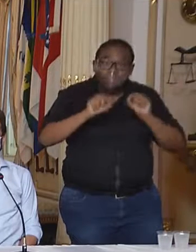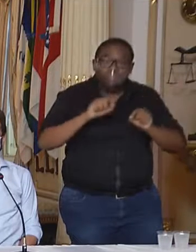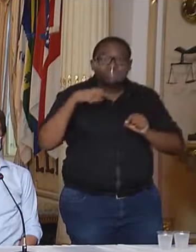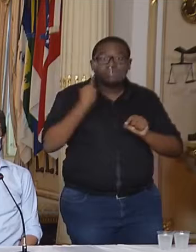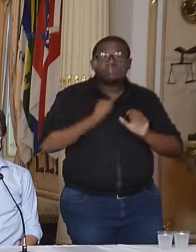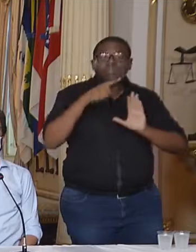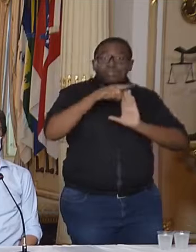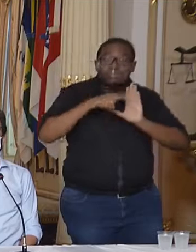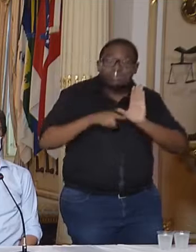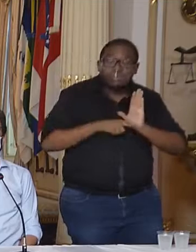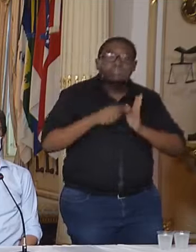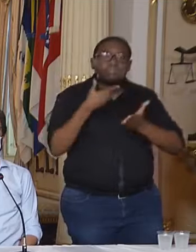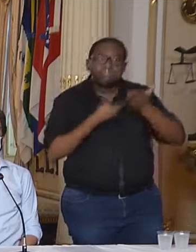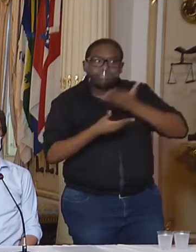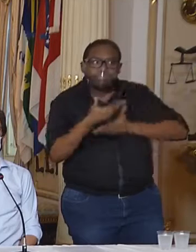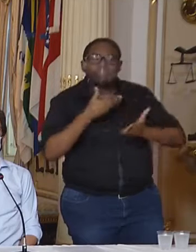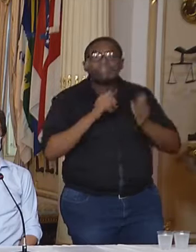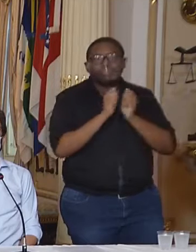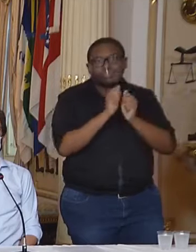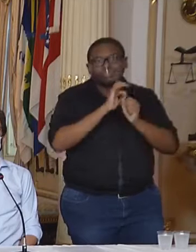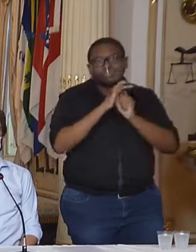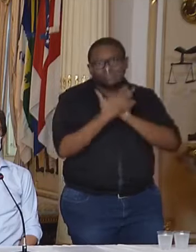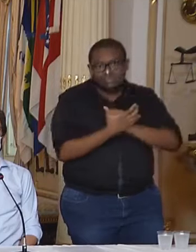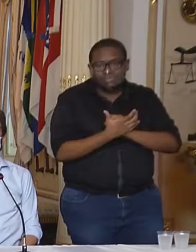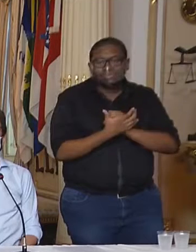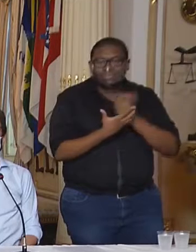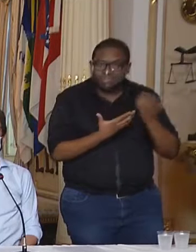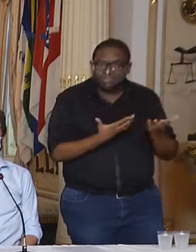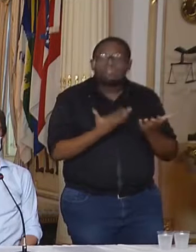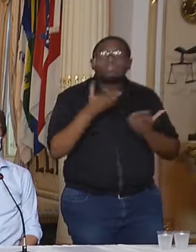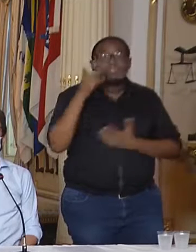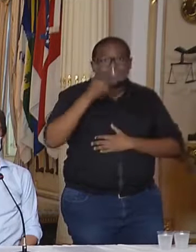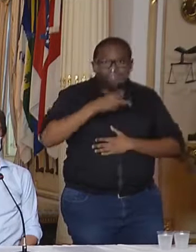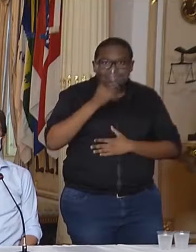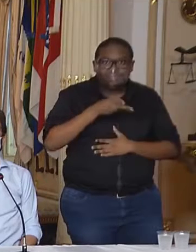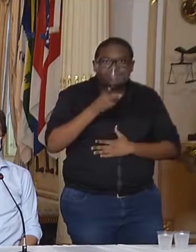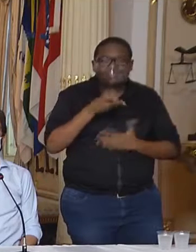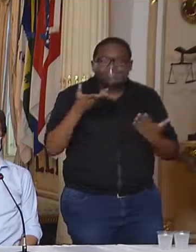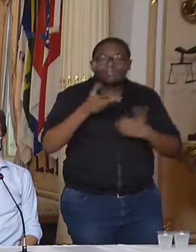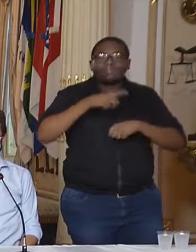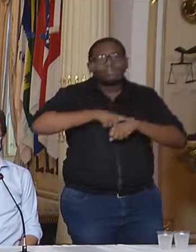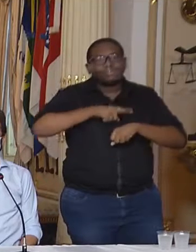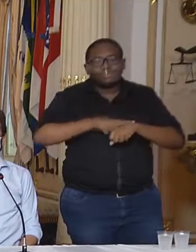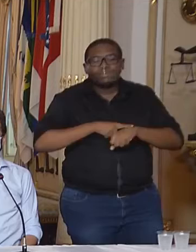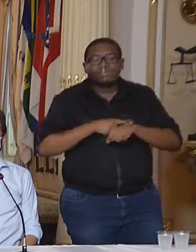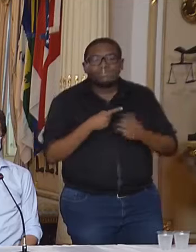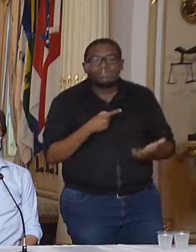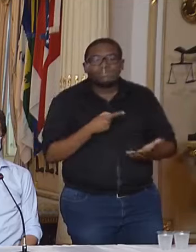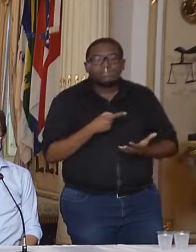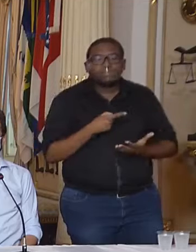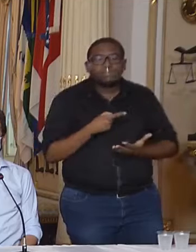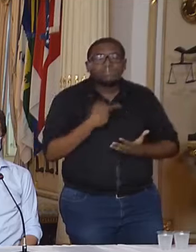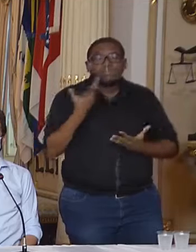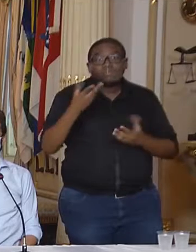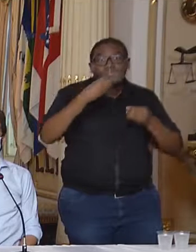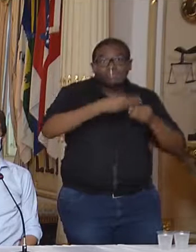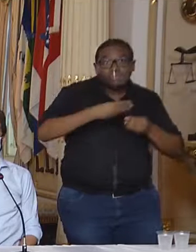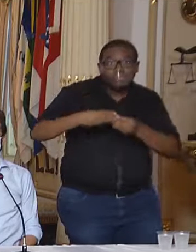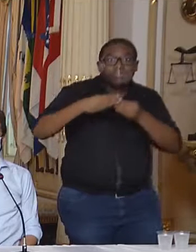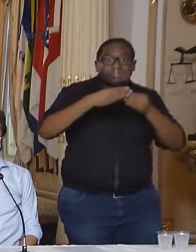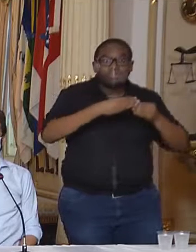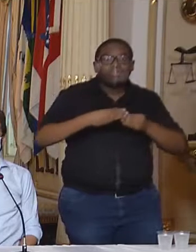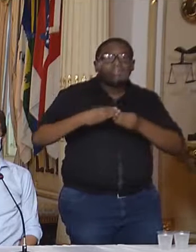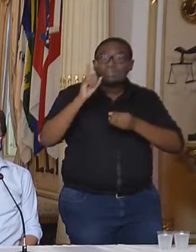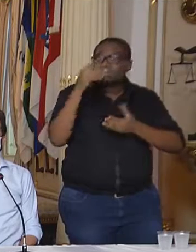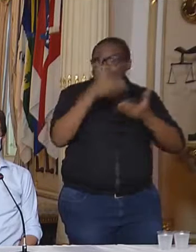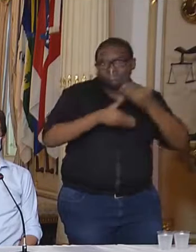plano de convivência com a Covid-19, que continuam ainda, neste momento, deixando de fora municípios da Mata Sul,